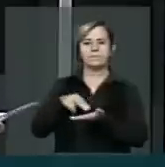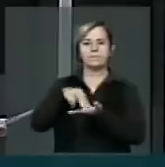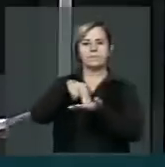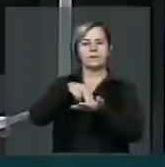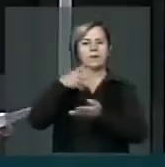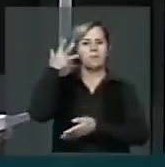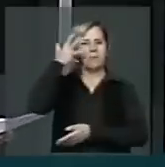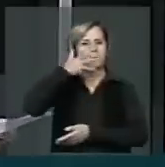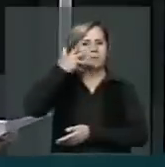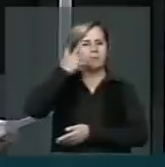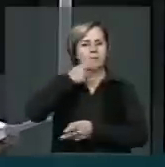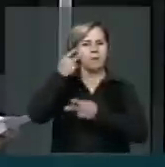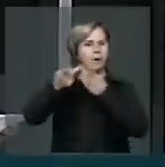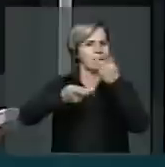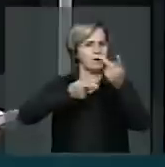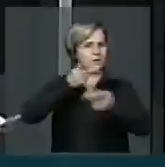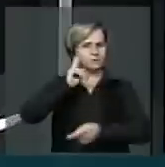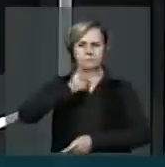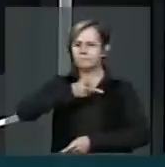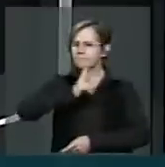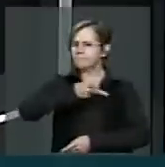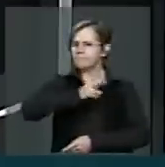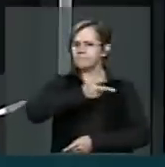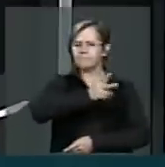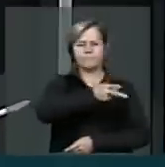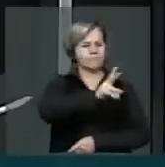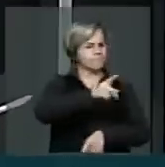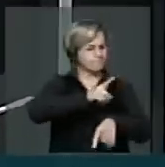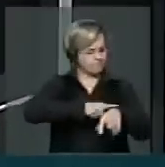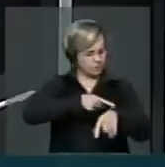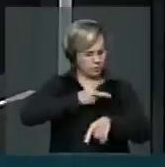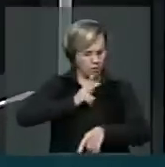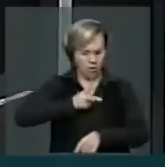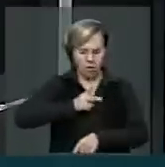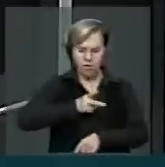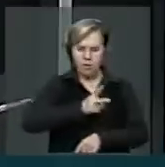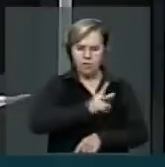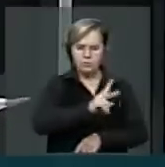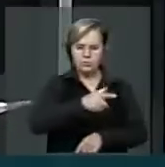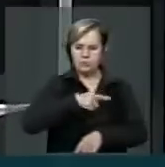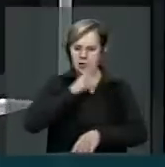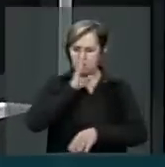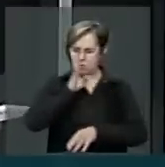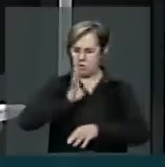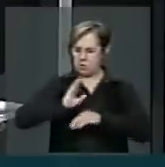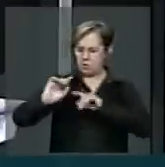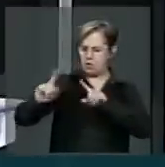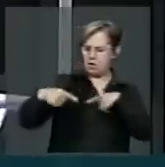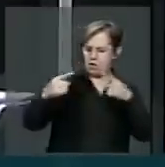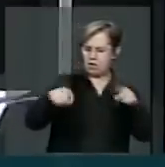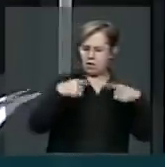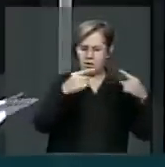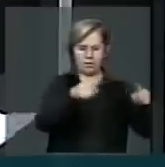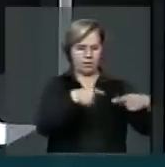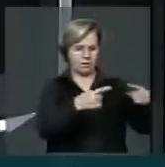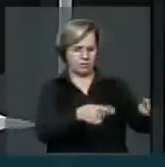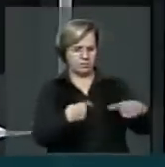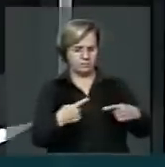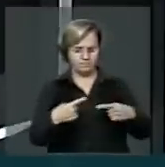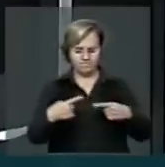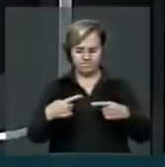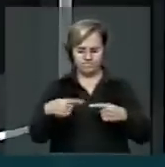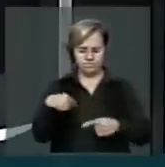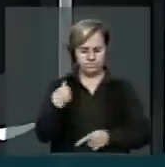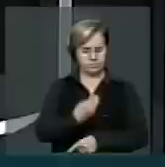pronunciamentos são sucessivos a todo tempo que nos atacar a nossa honra e ferir